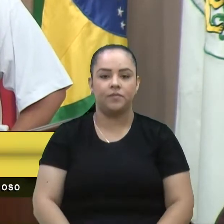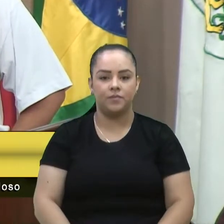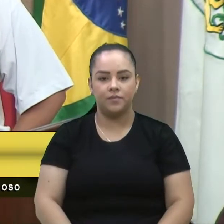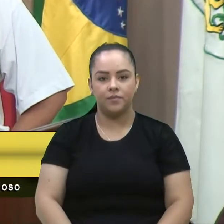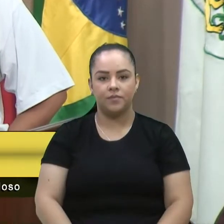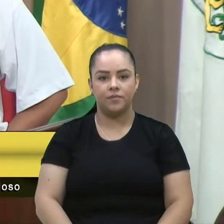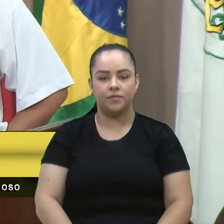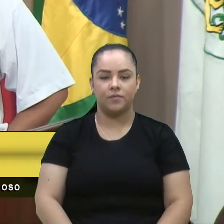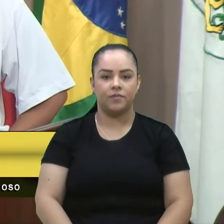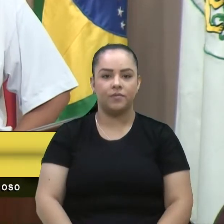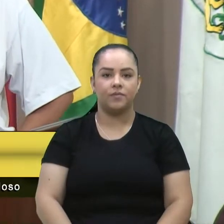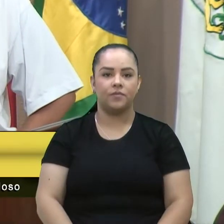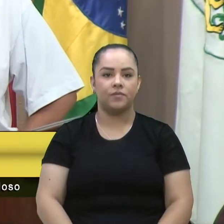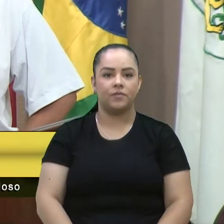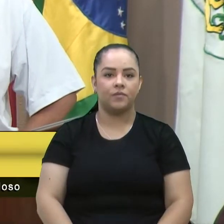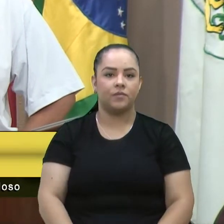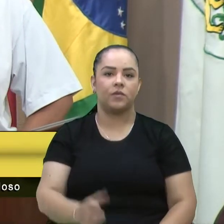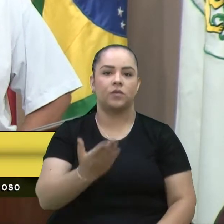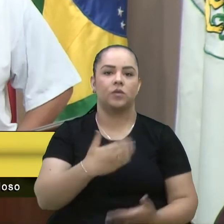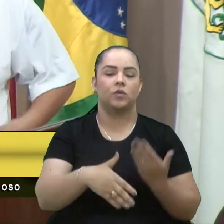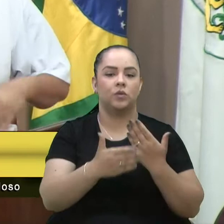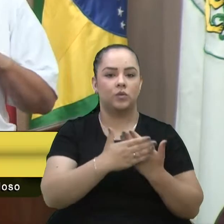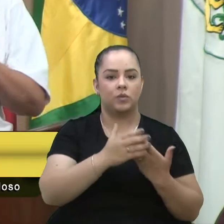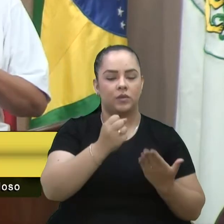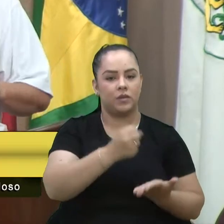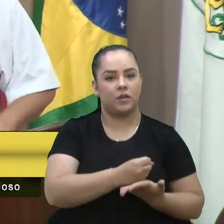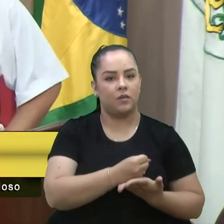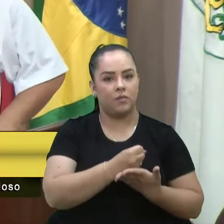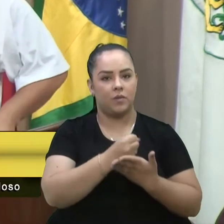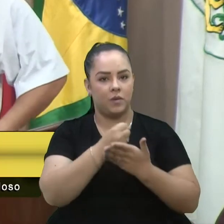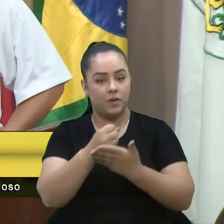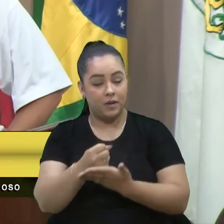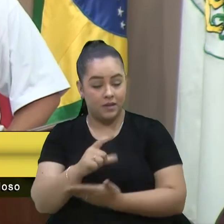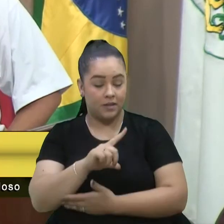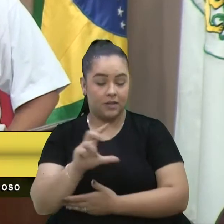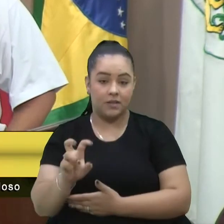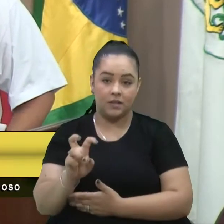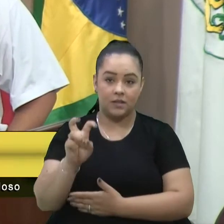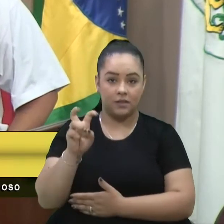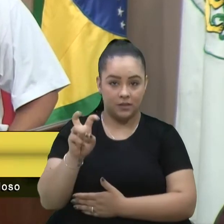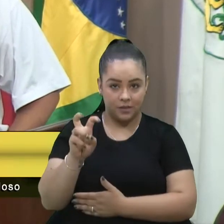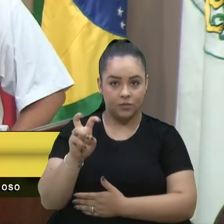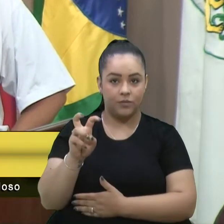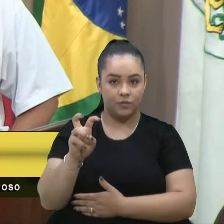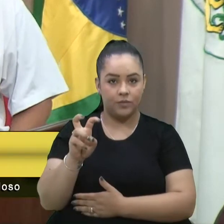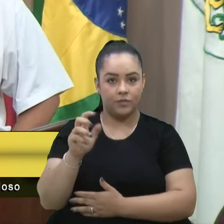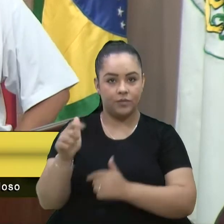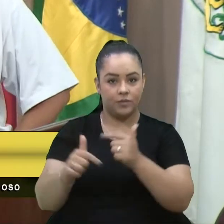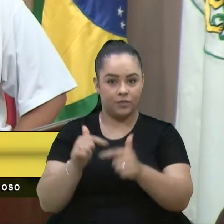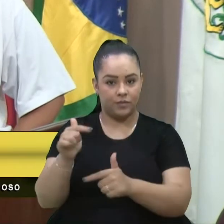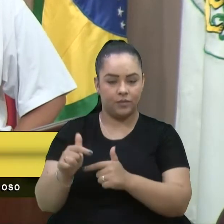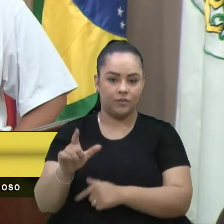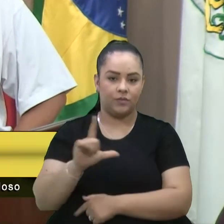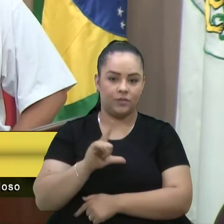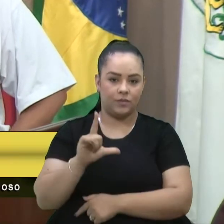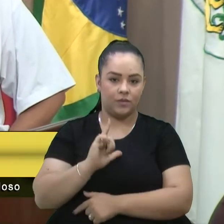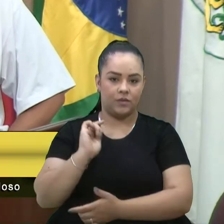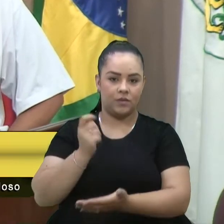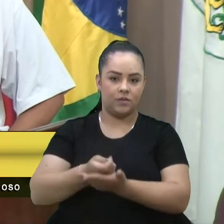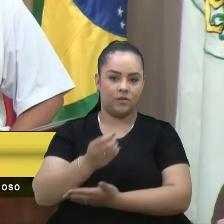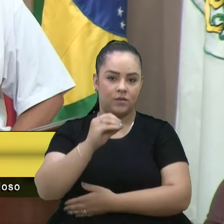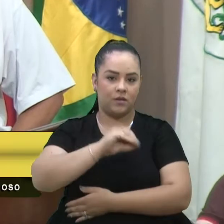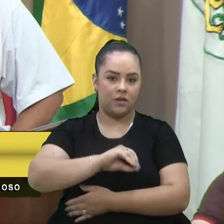Todos os colaboradores, que somos cinco apenas lá, são remunerados pela